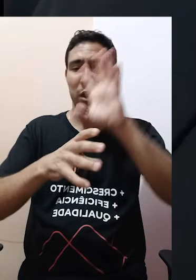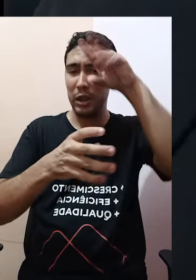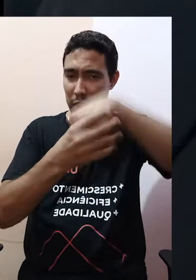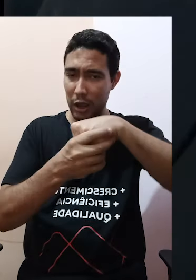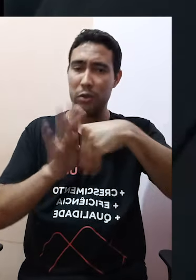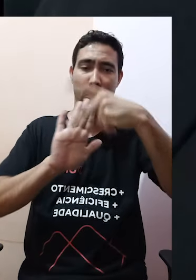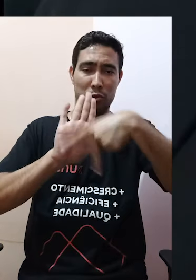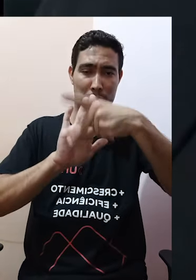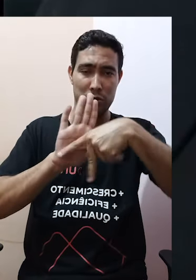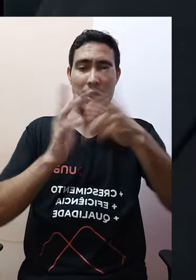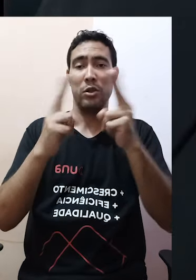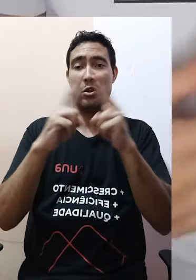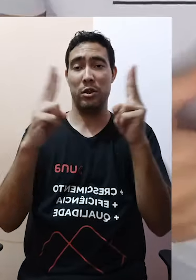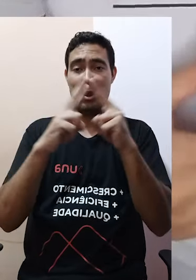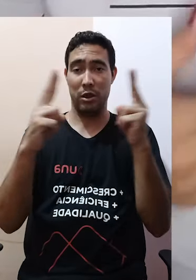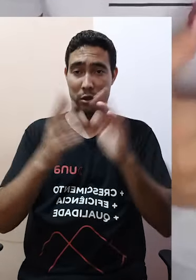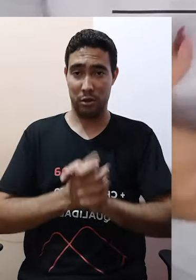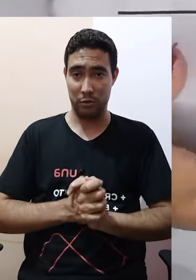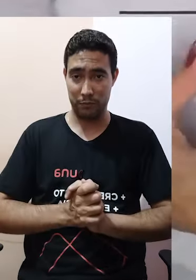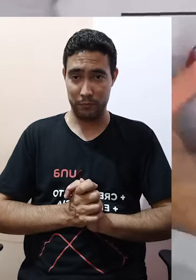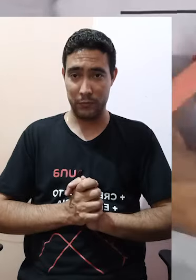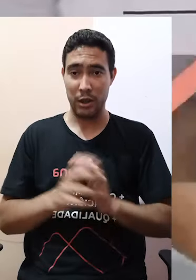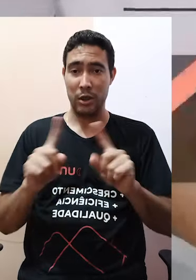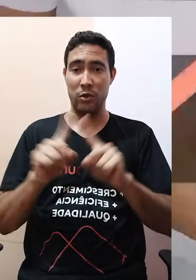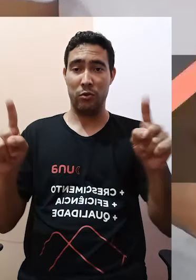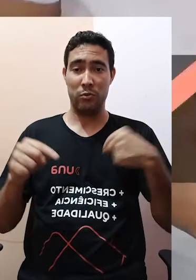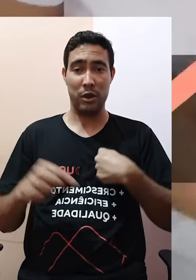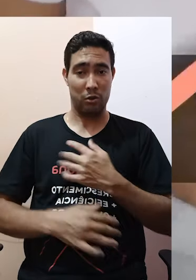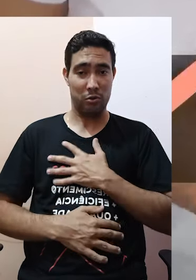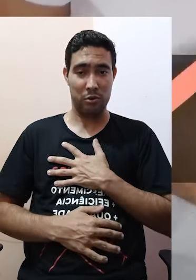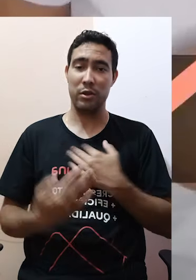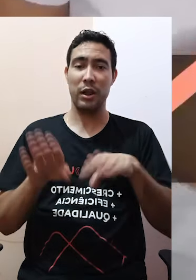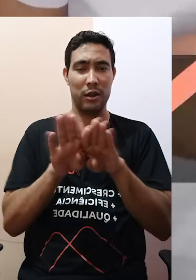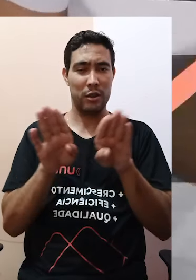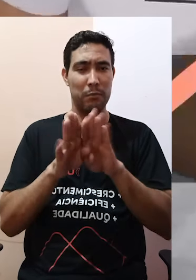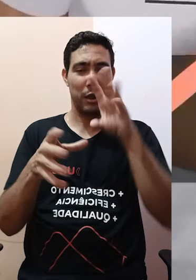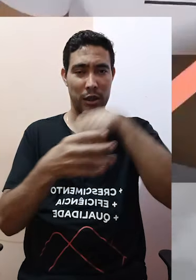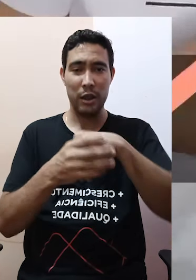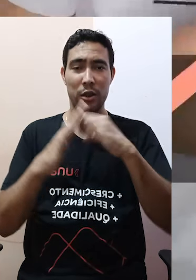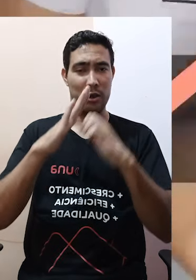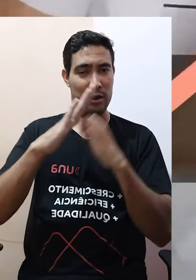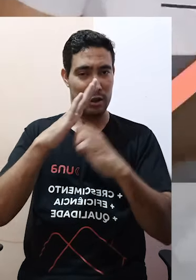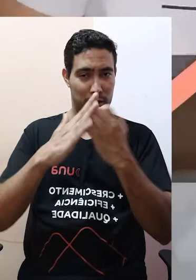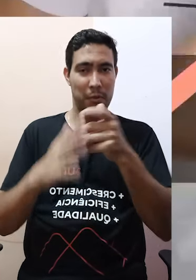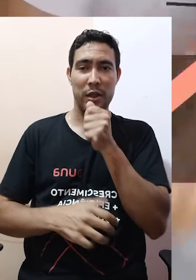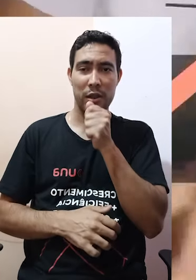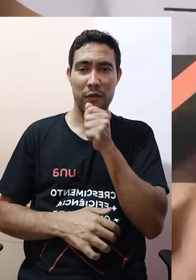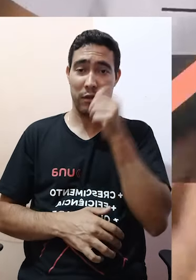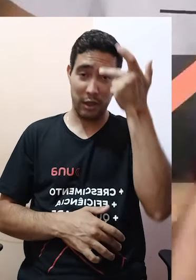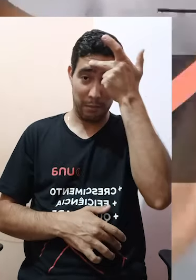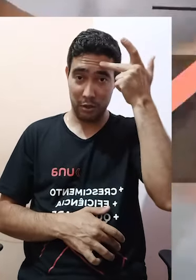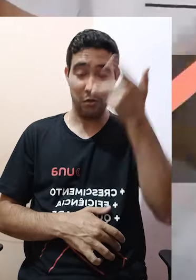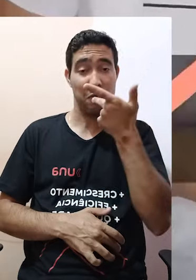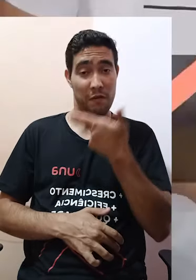dentro do projeto de extensão. Como uma das demandas era selecionar uma empresa e entrevistar pessoas que nos